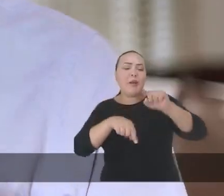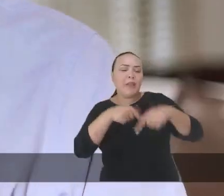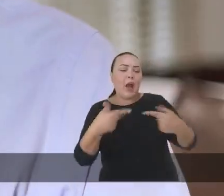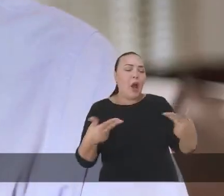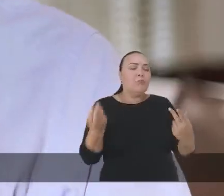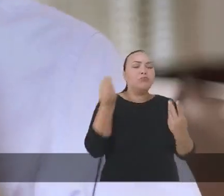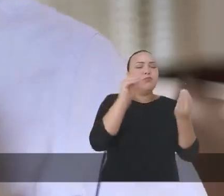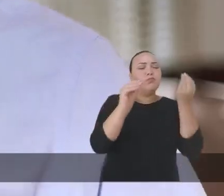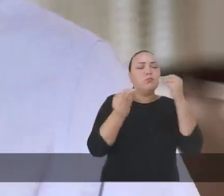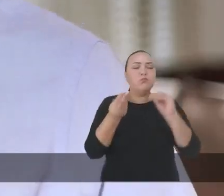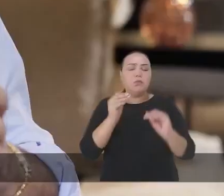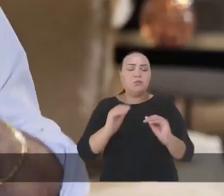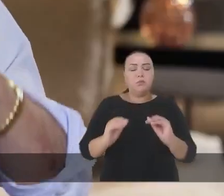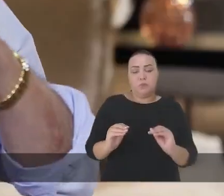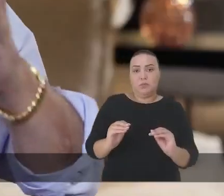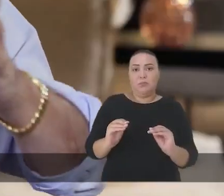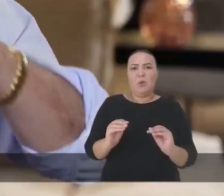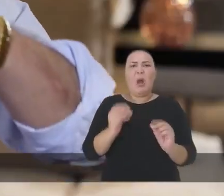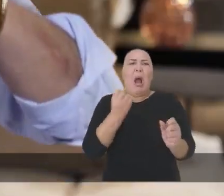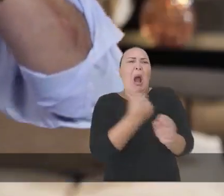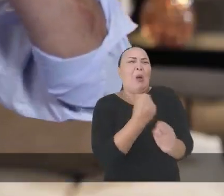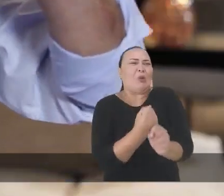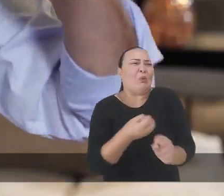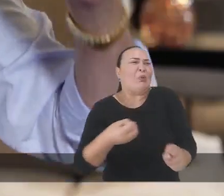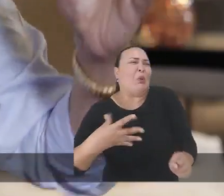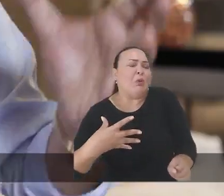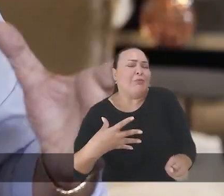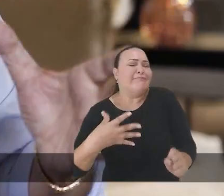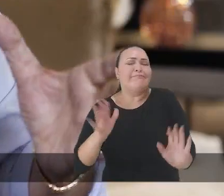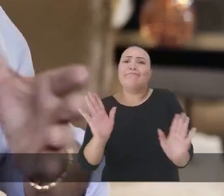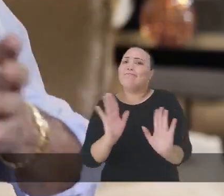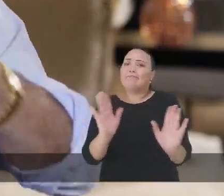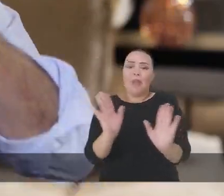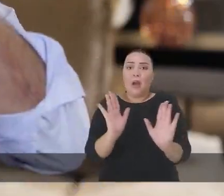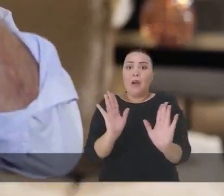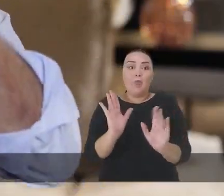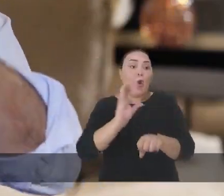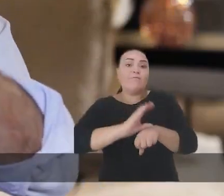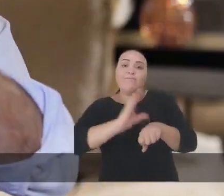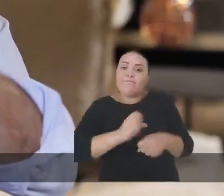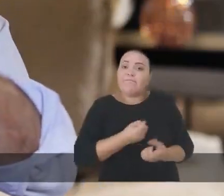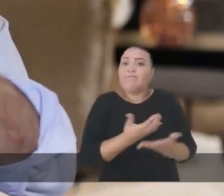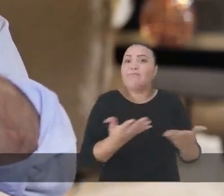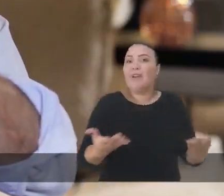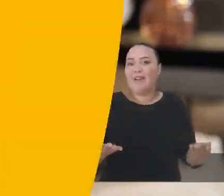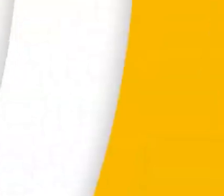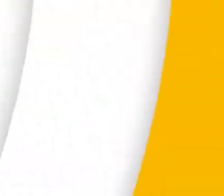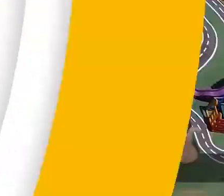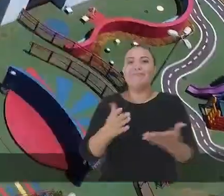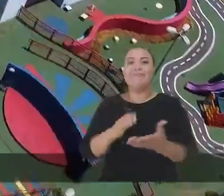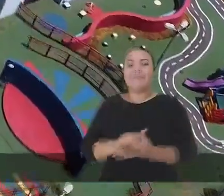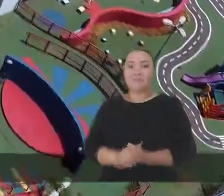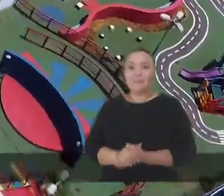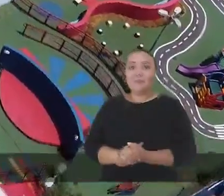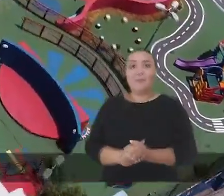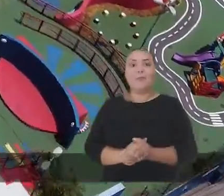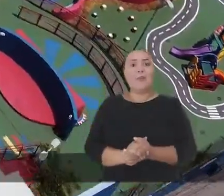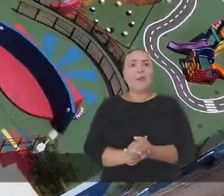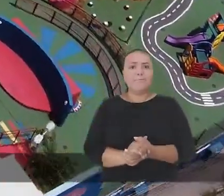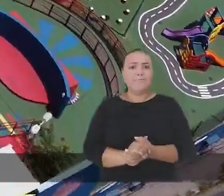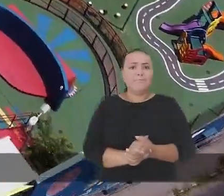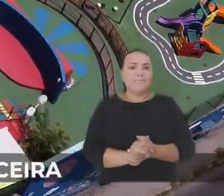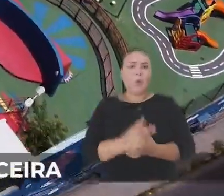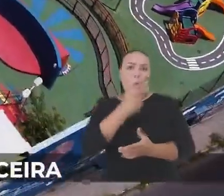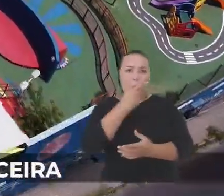escola é igual hospital. Não me venham com construção, não. Você tem que dar curso. A gestão Calil,